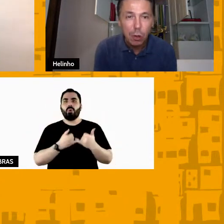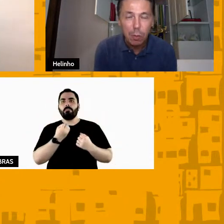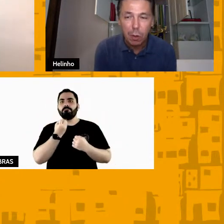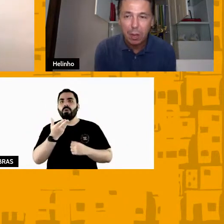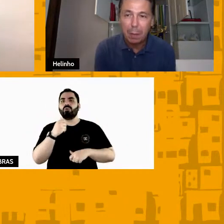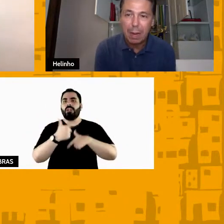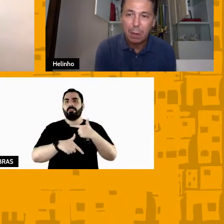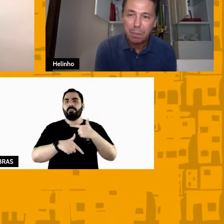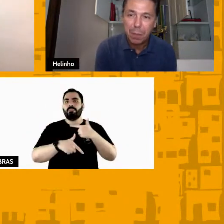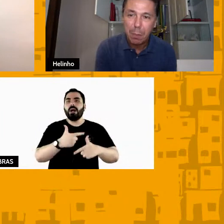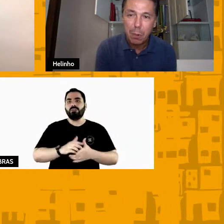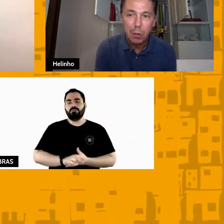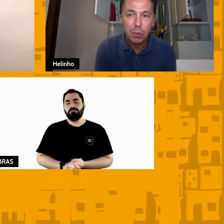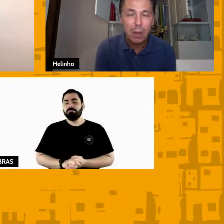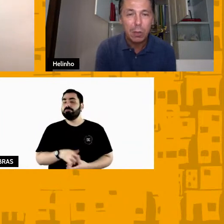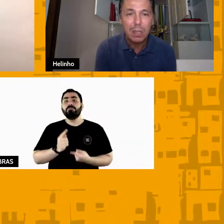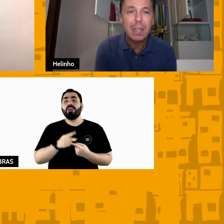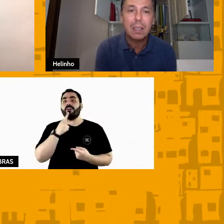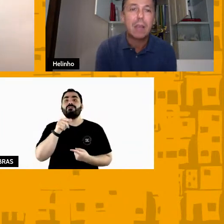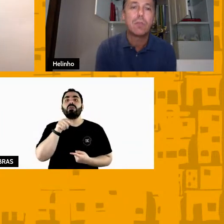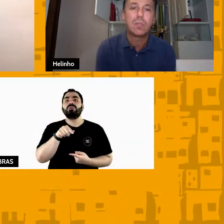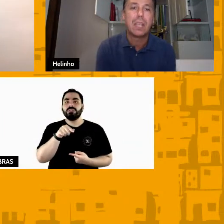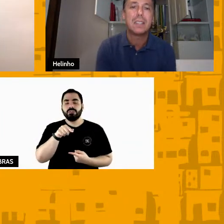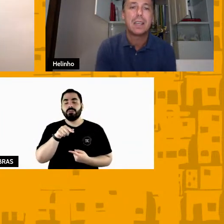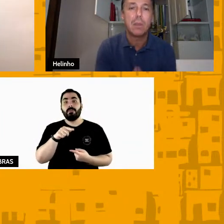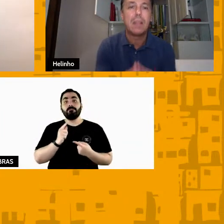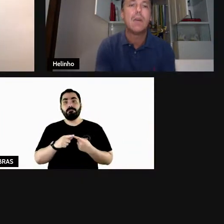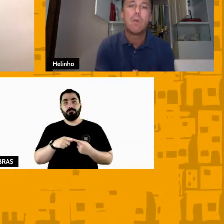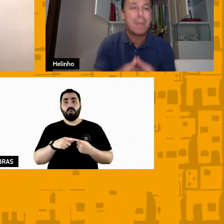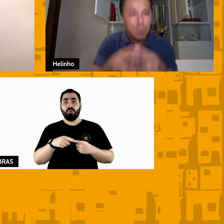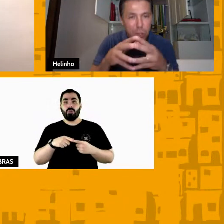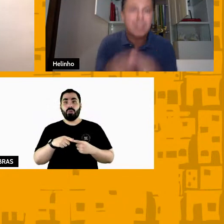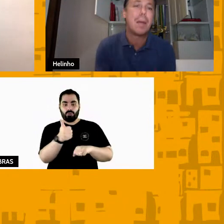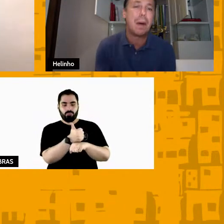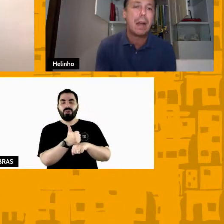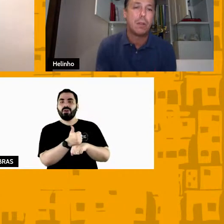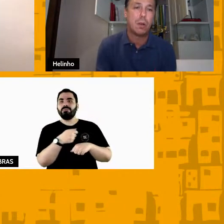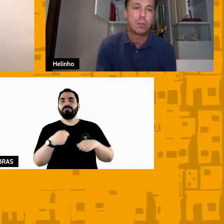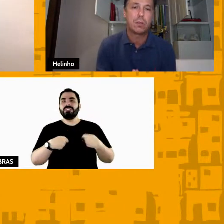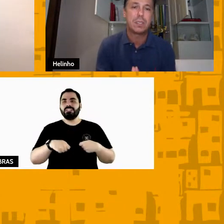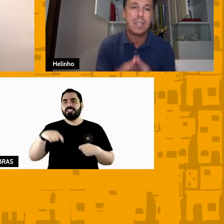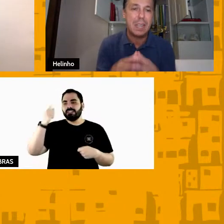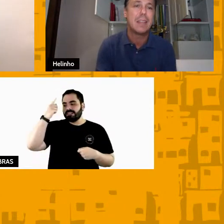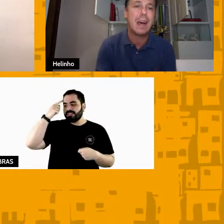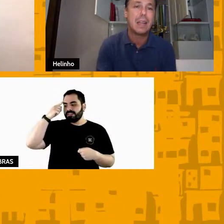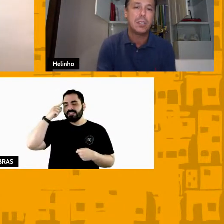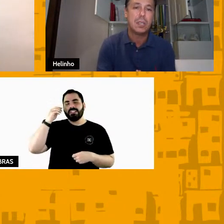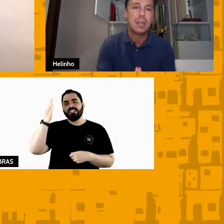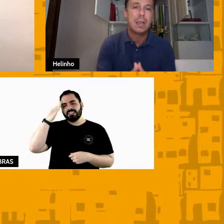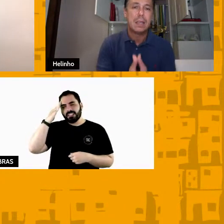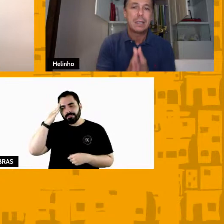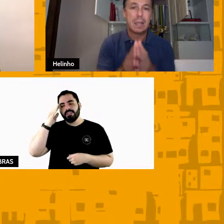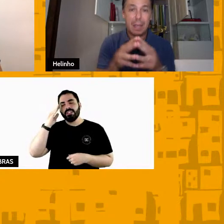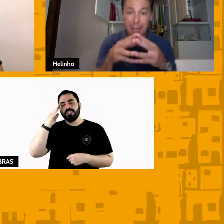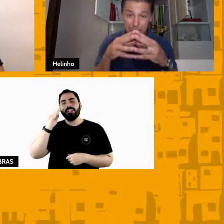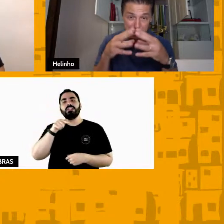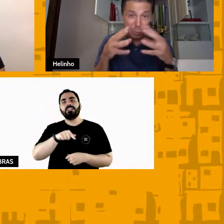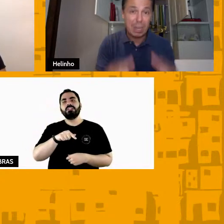eu falo bom jogo bom trabalho porque o jogador tem que ter a consciência que aquilo ali é um momento de trabalho nosso seriedade